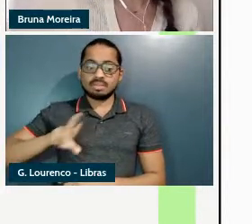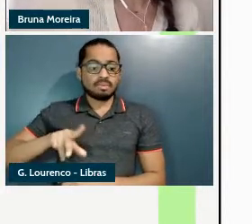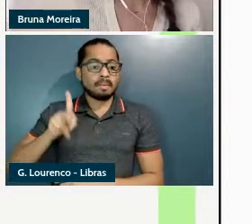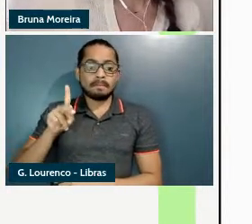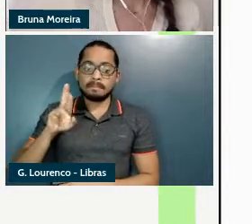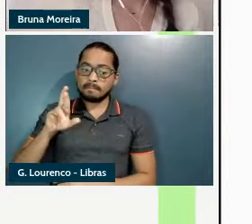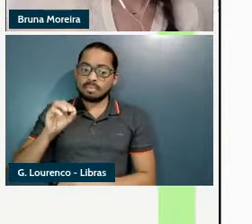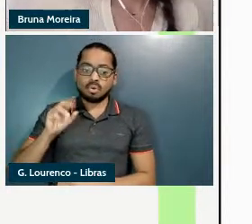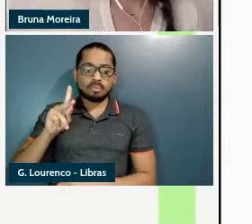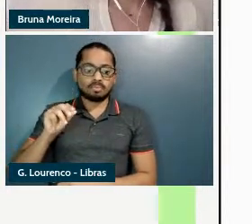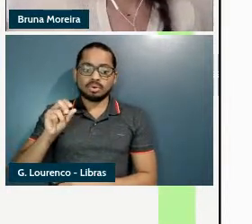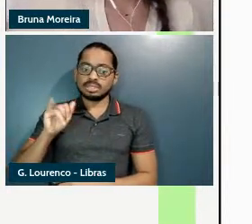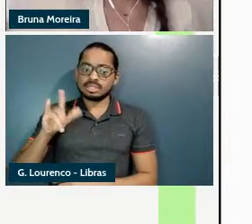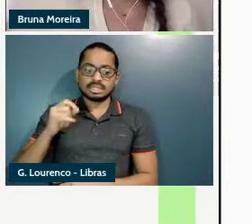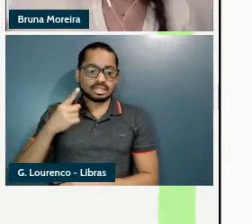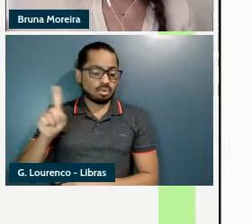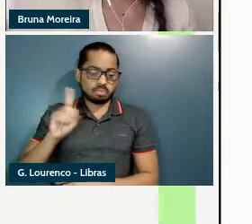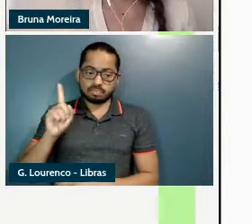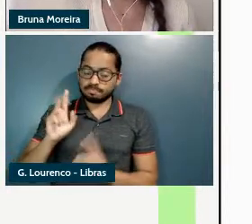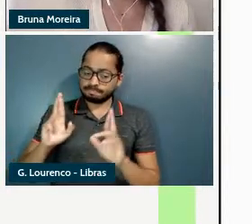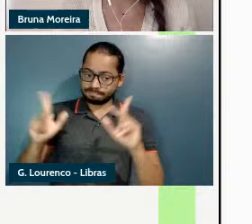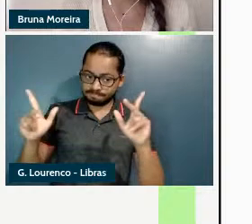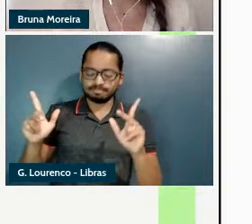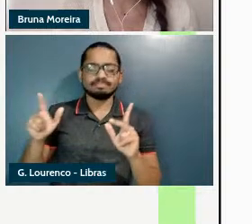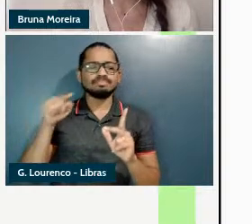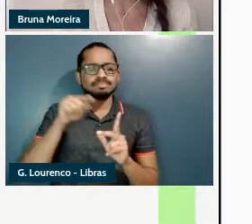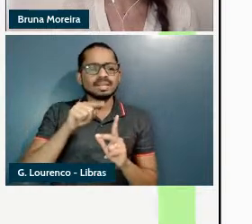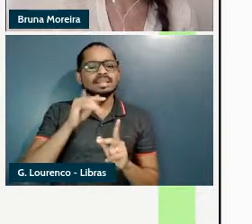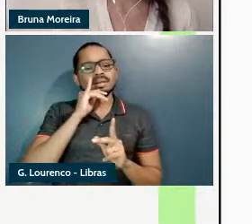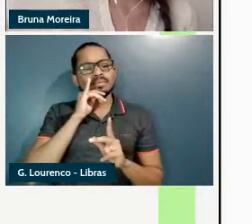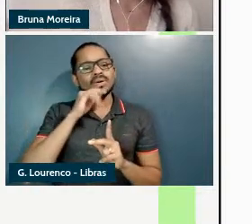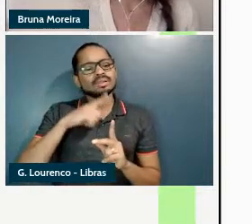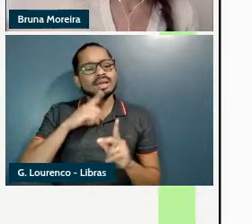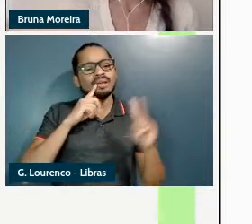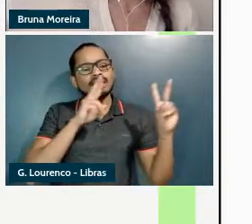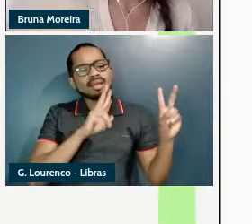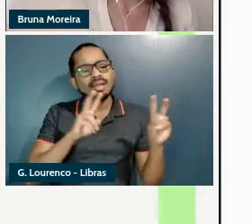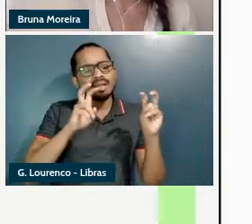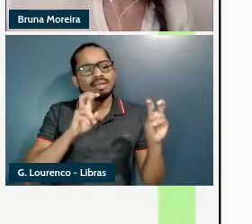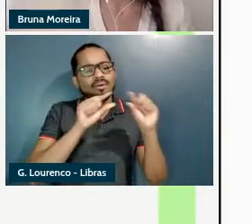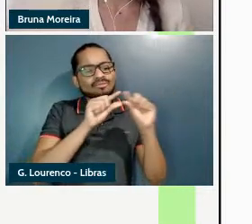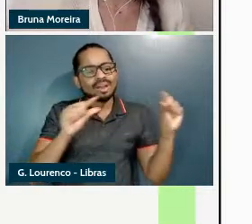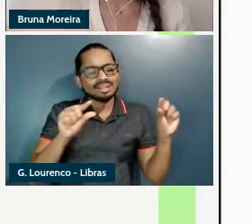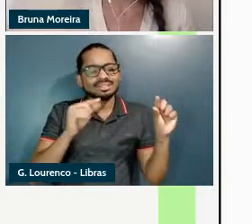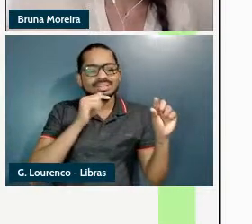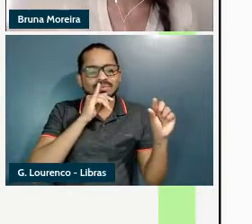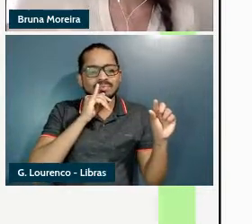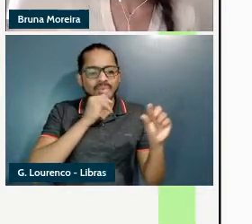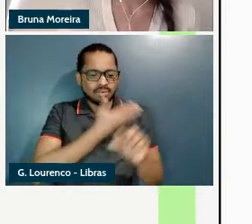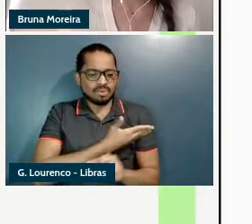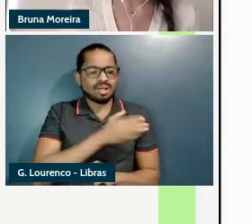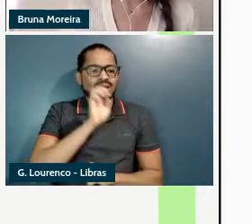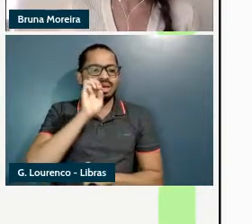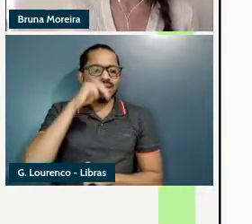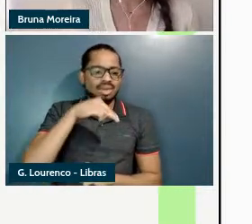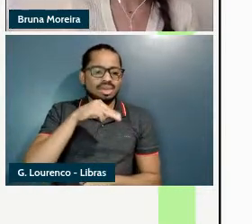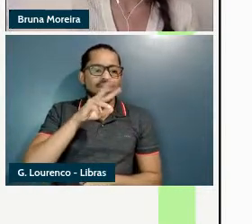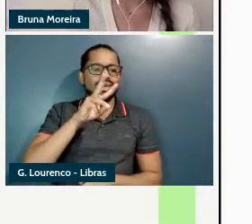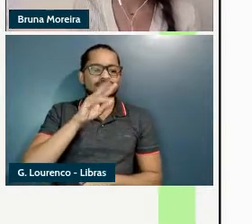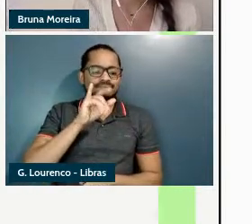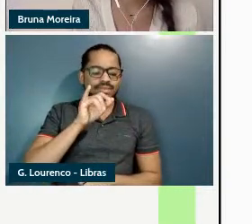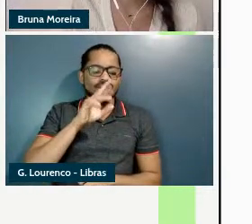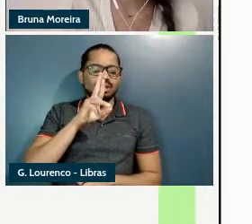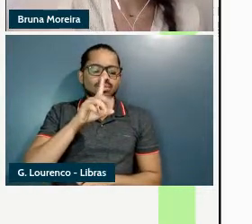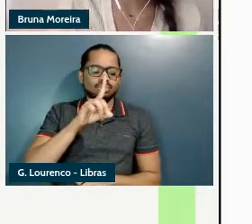adjetivos essa base modal é introduzida por frases do tipo em virtude de propriedades que estão ancoradas ao sujeito desse